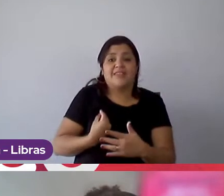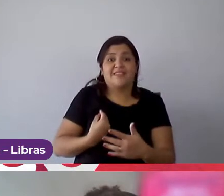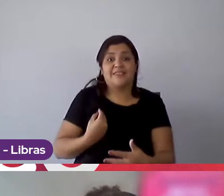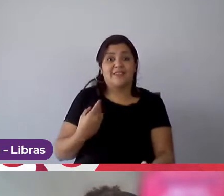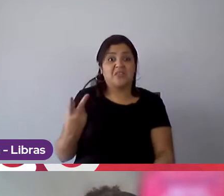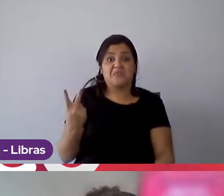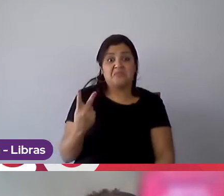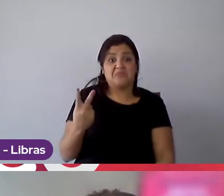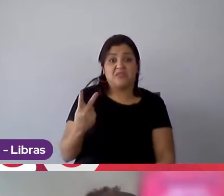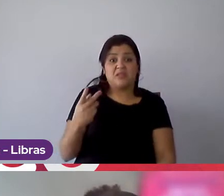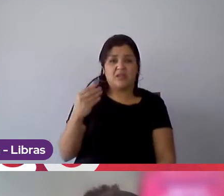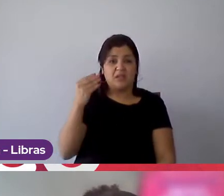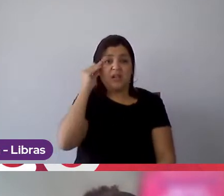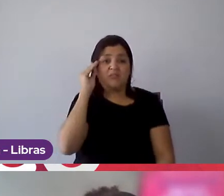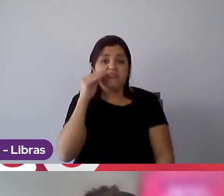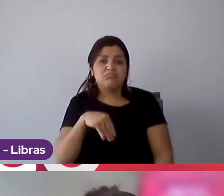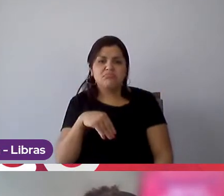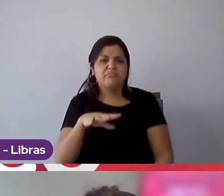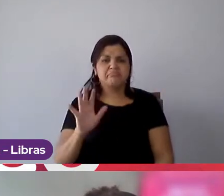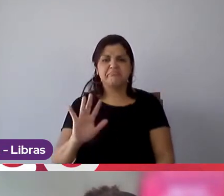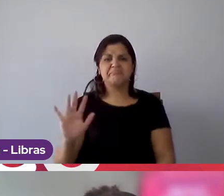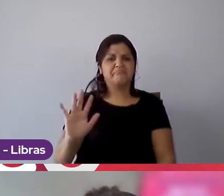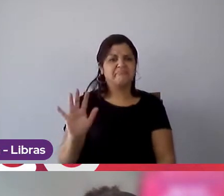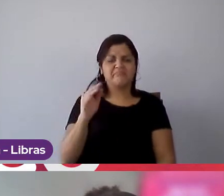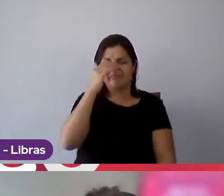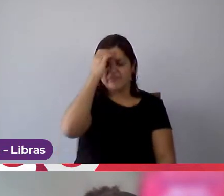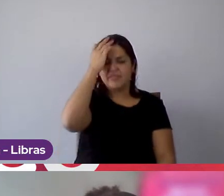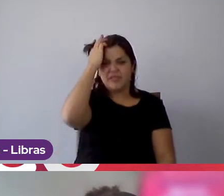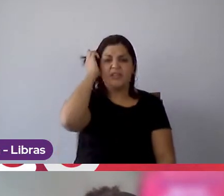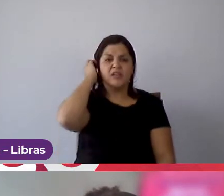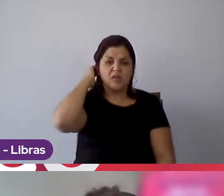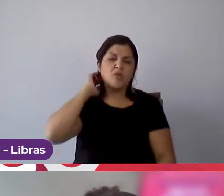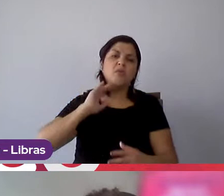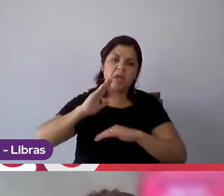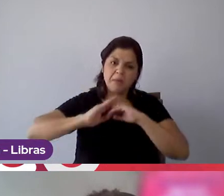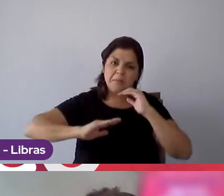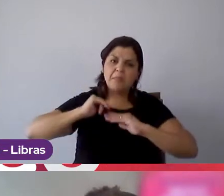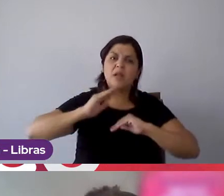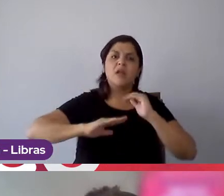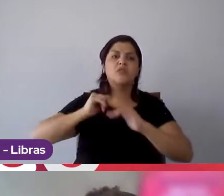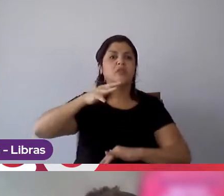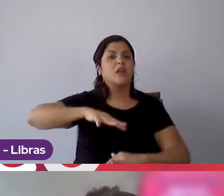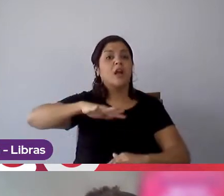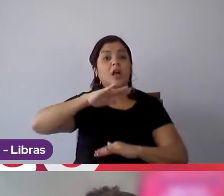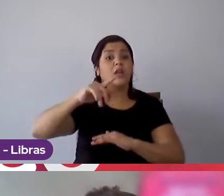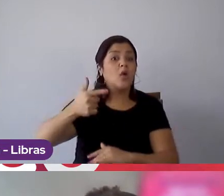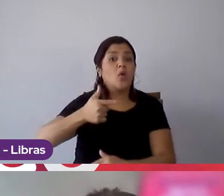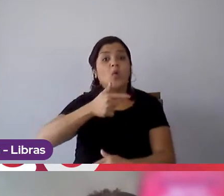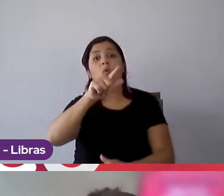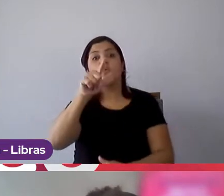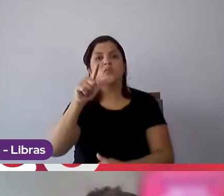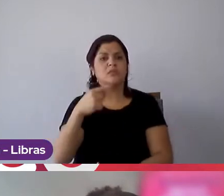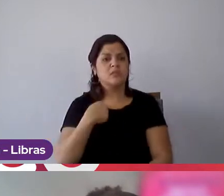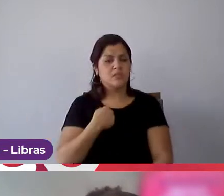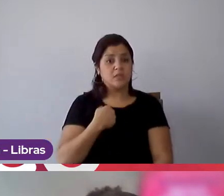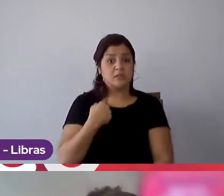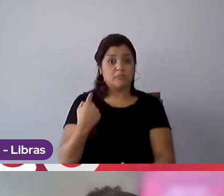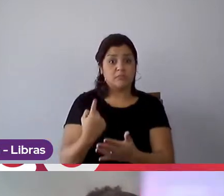vez que eu ia me desmotivar, eu ia aplicar isso para outra área da carreira, então assim, se for um não,